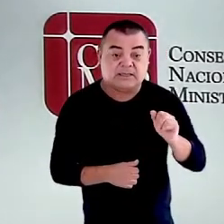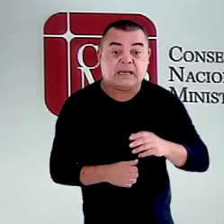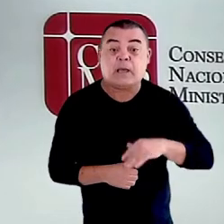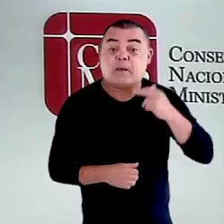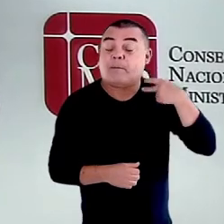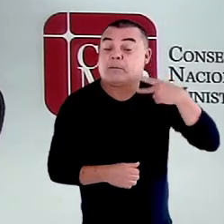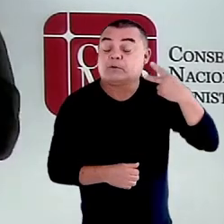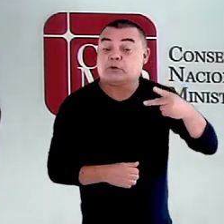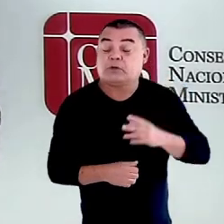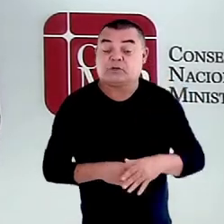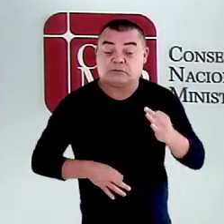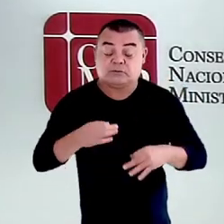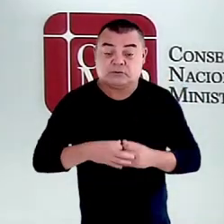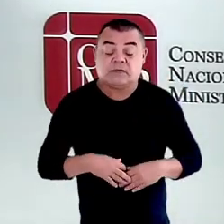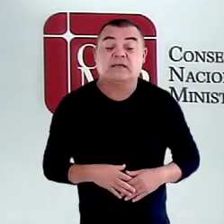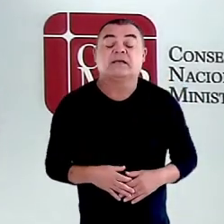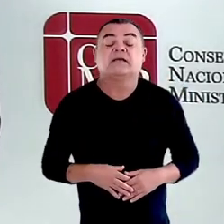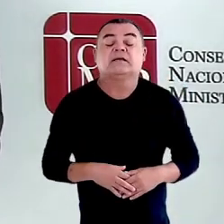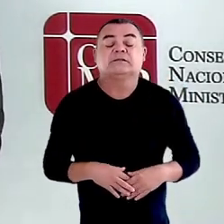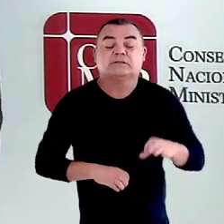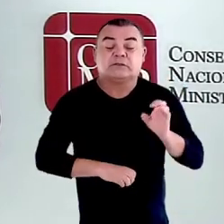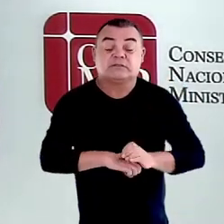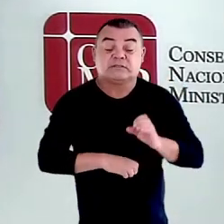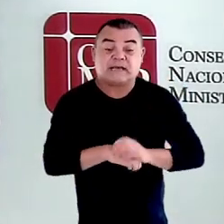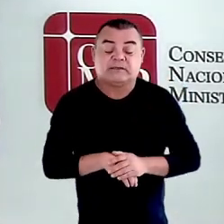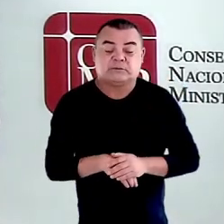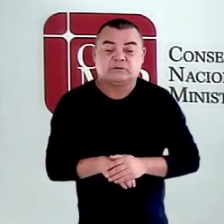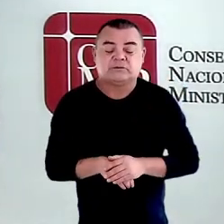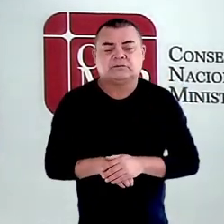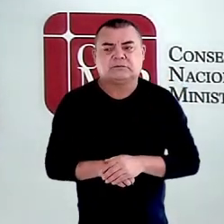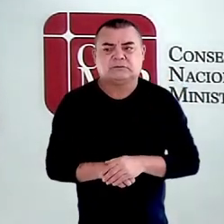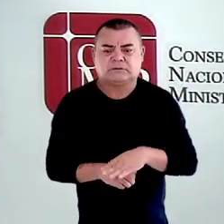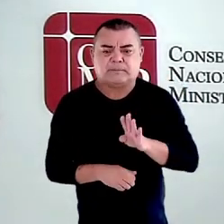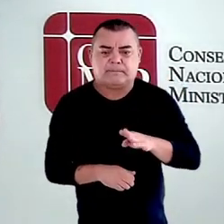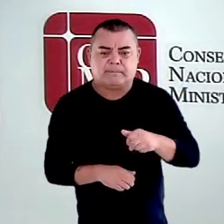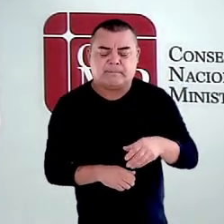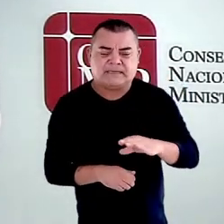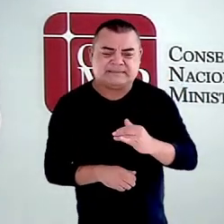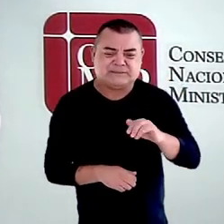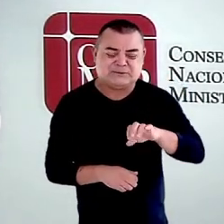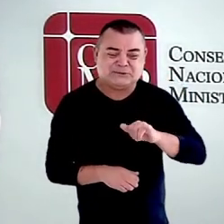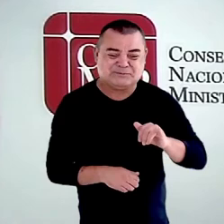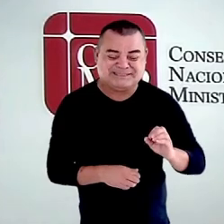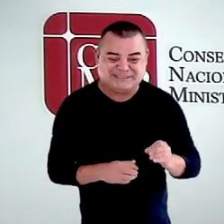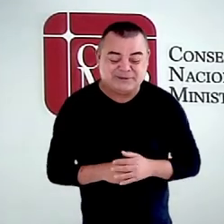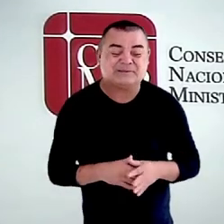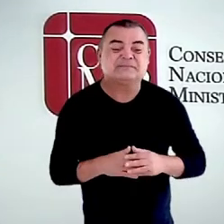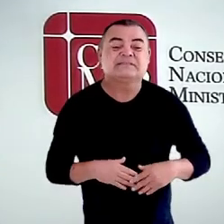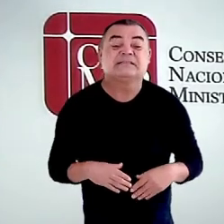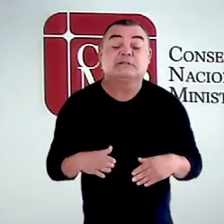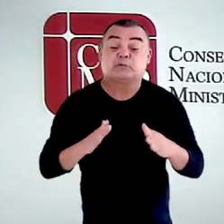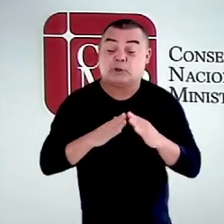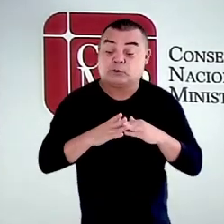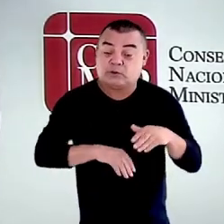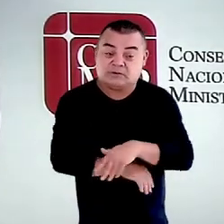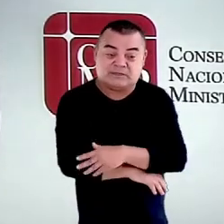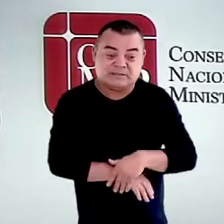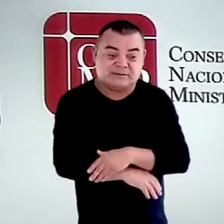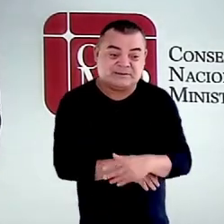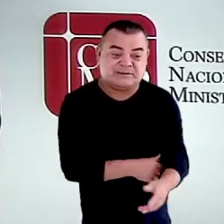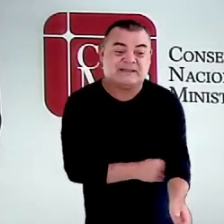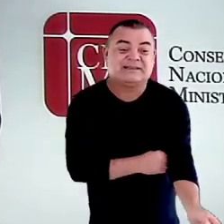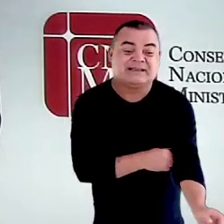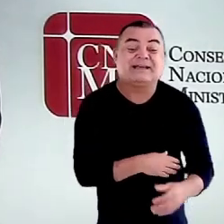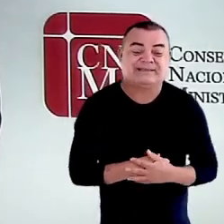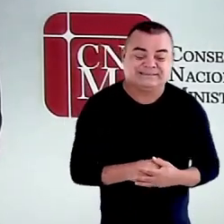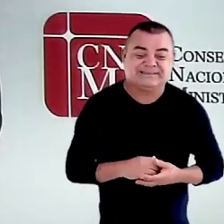Estado de Maceió e Coordenadora do GT, Segurança Alimentar e Defesa da População em Situação de Rua, Daniel